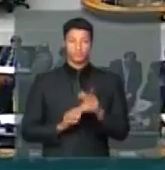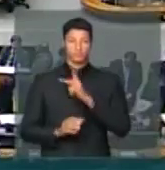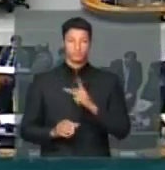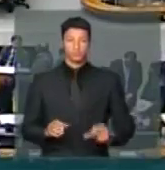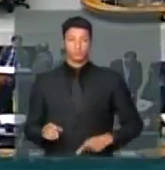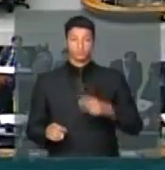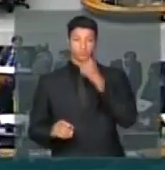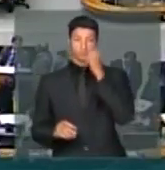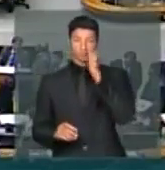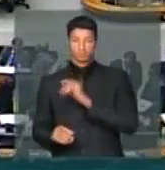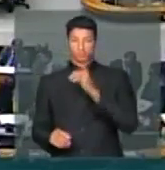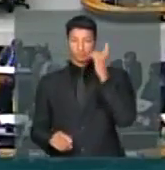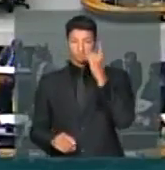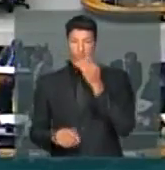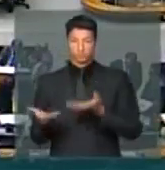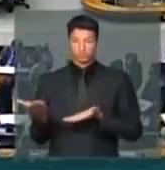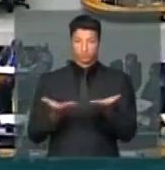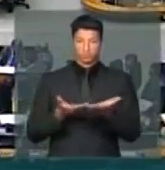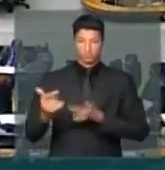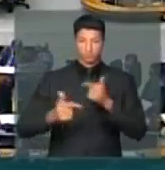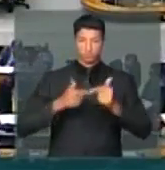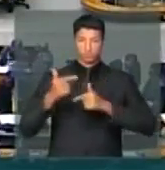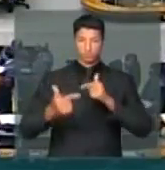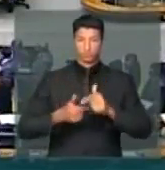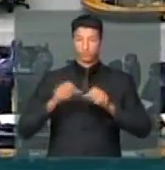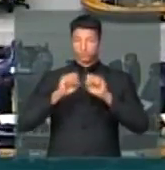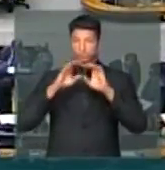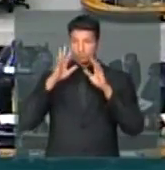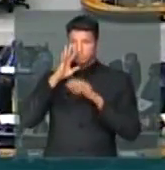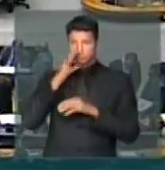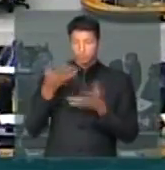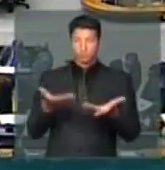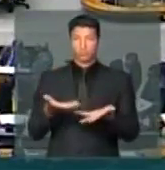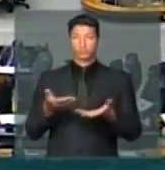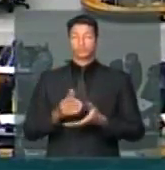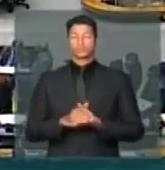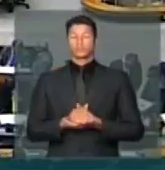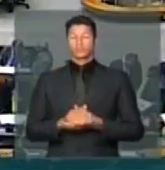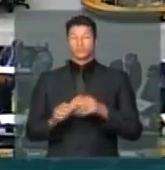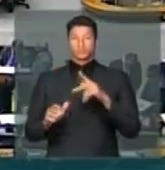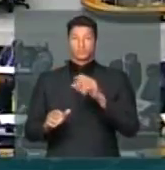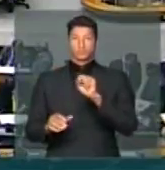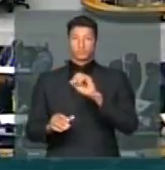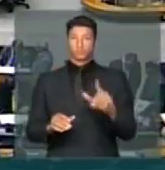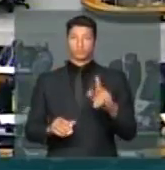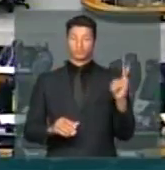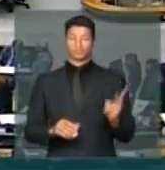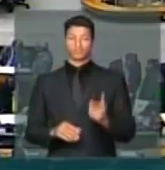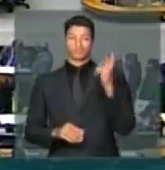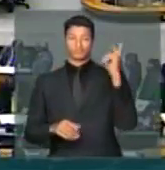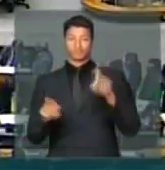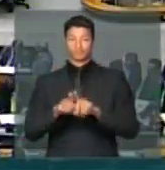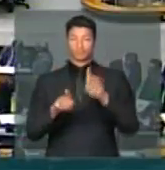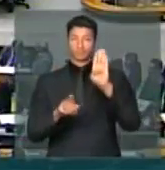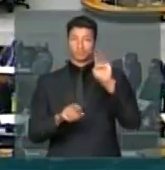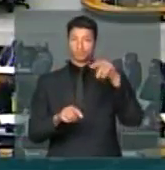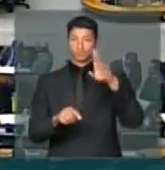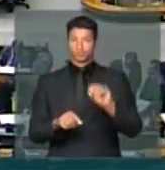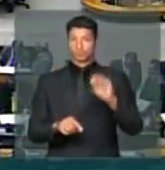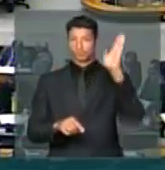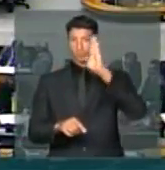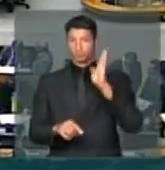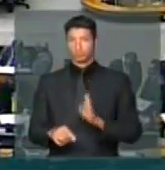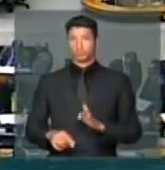Presidente, senhoras e senhores parlamentares, servidores, todos que acompanham esta sessão, o PSOL valoriza muito o Banco Nacional de